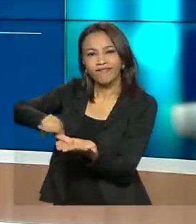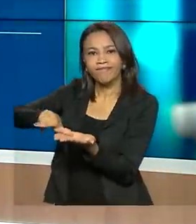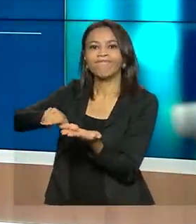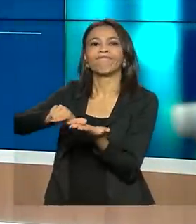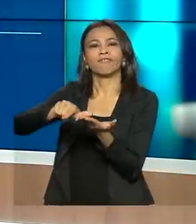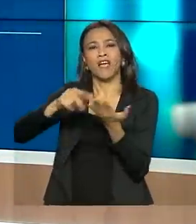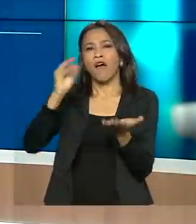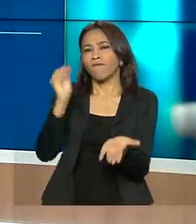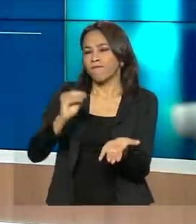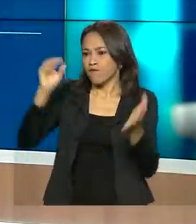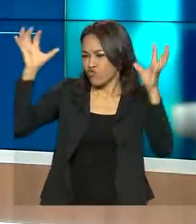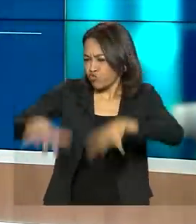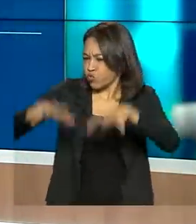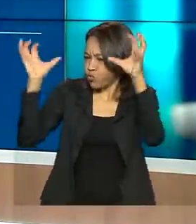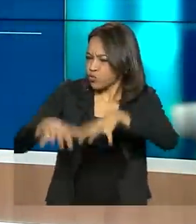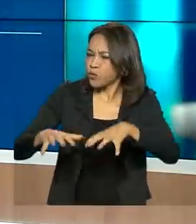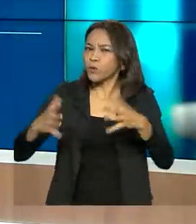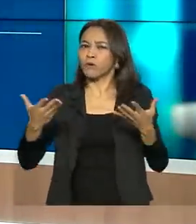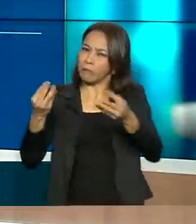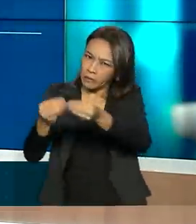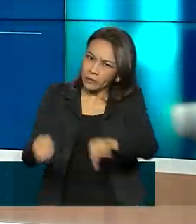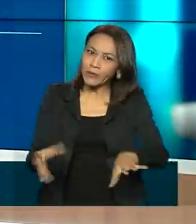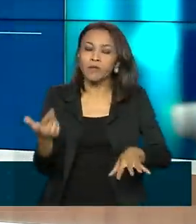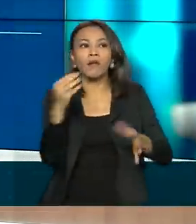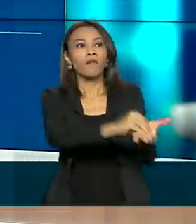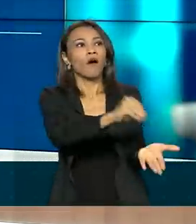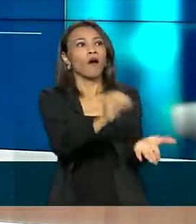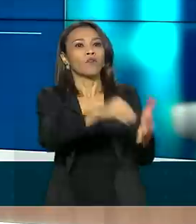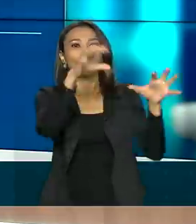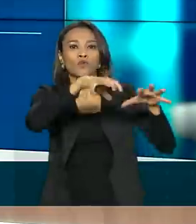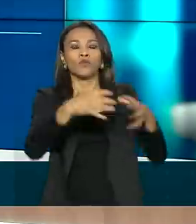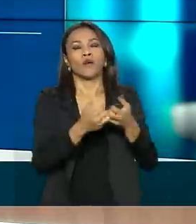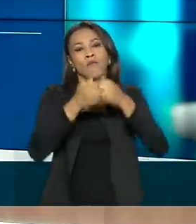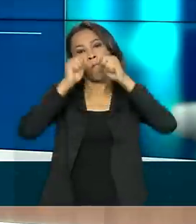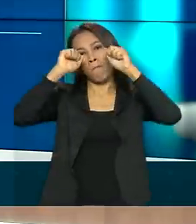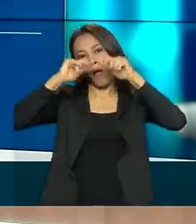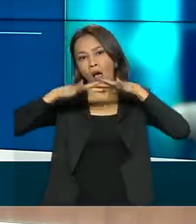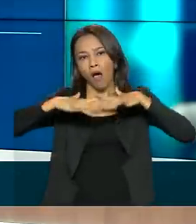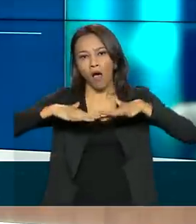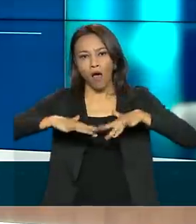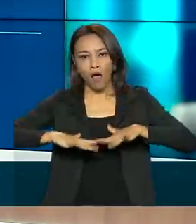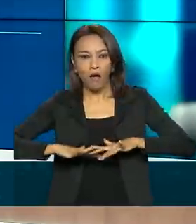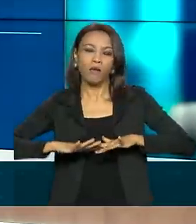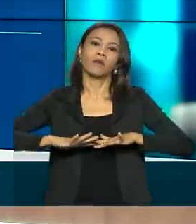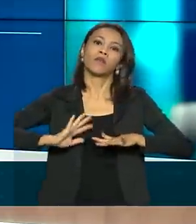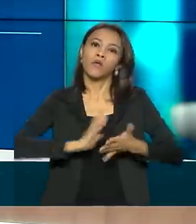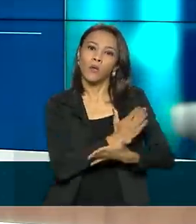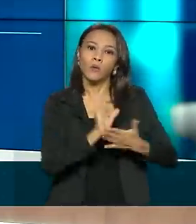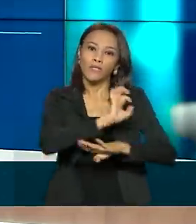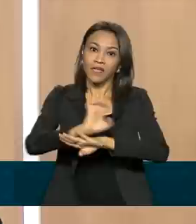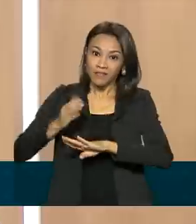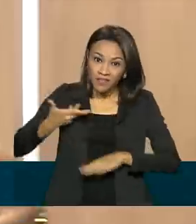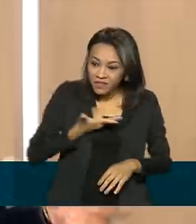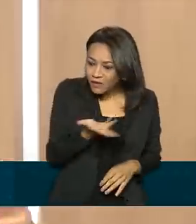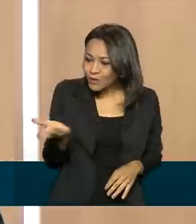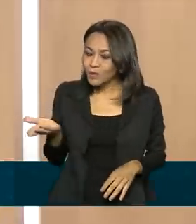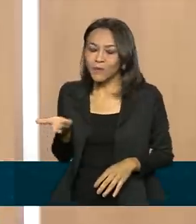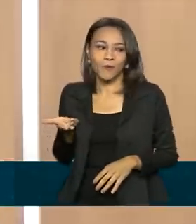Excesso de chuvas em alguns lugares, falta de chuvas em outro, geadas em estados produtores. Isso acabou